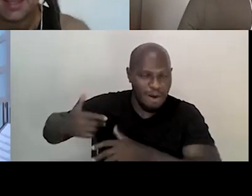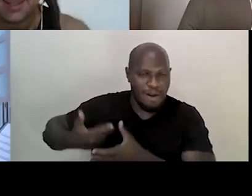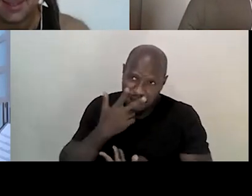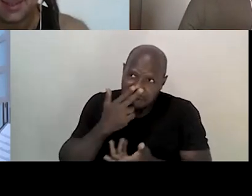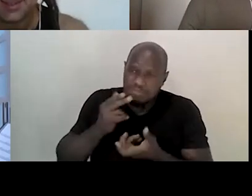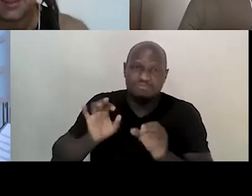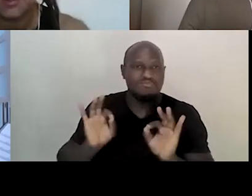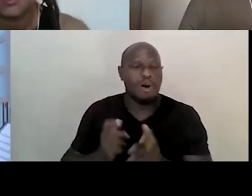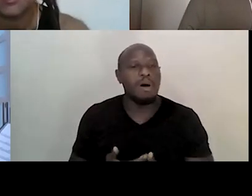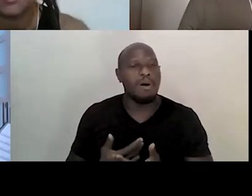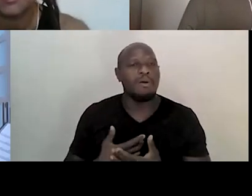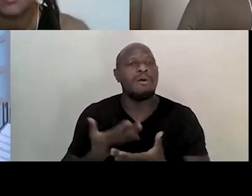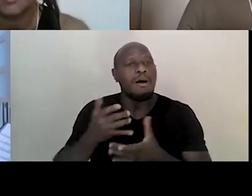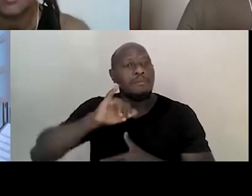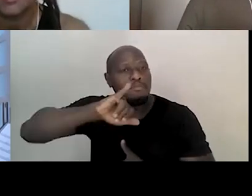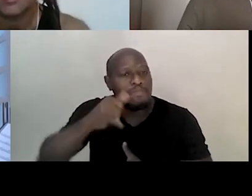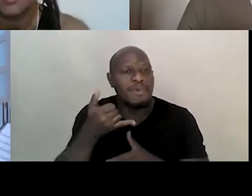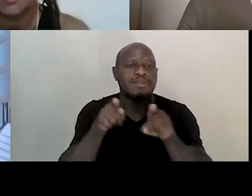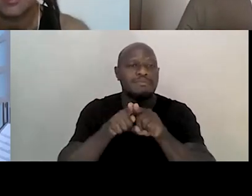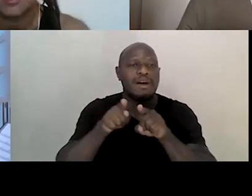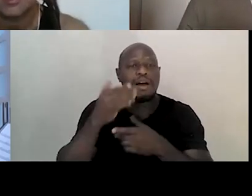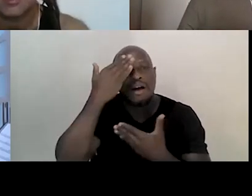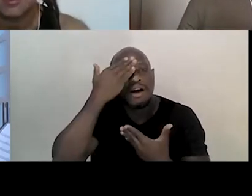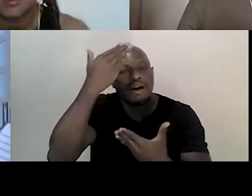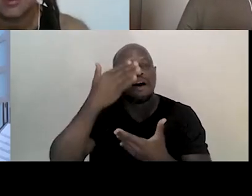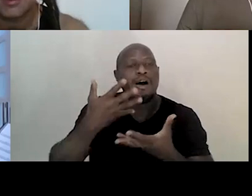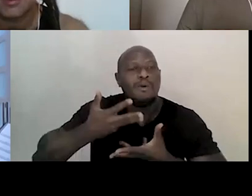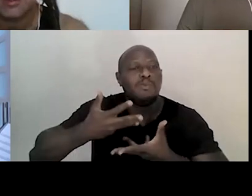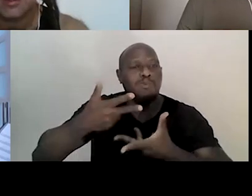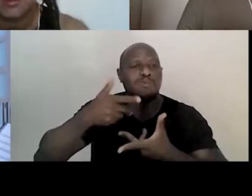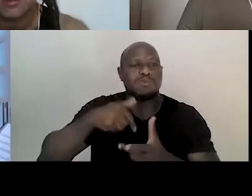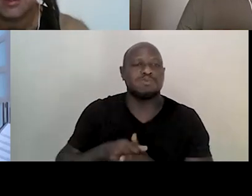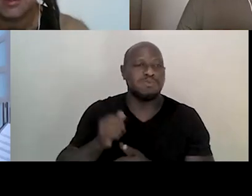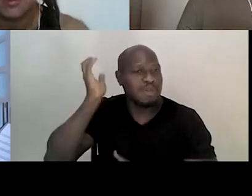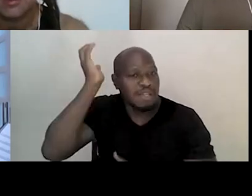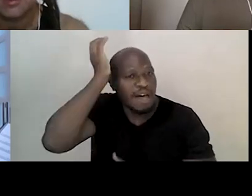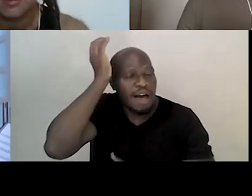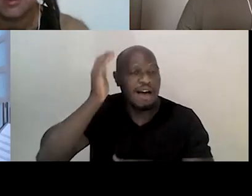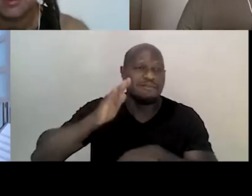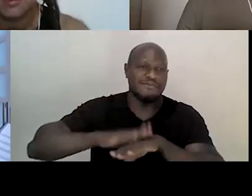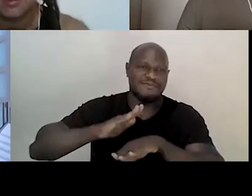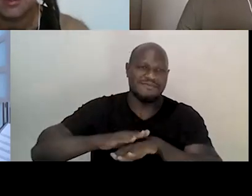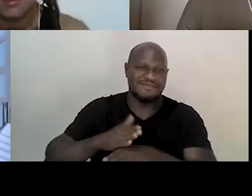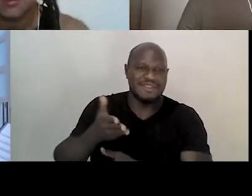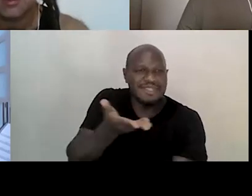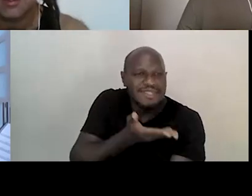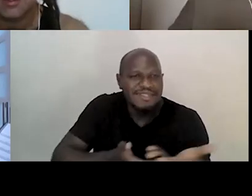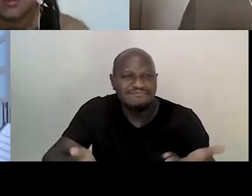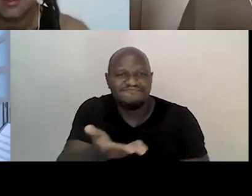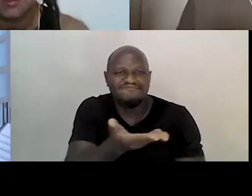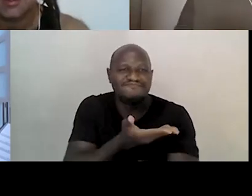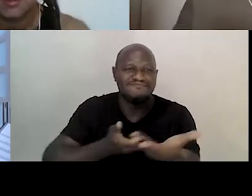Bem, eu quero aproveitar também aqui para agradecer o convite do SESC para fazer a mediação dessa